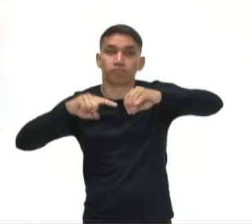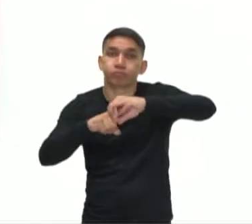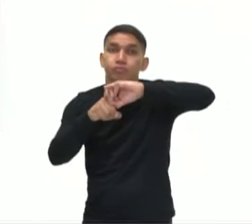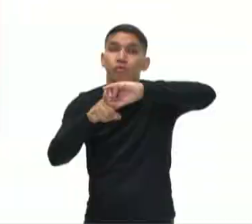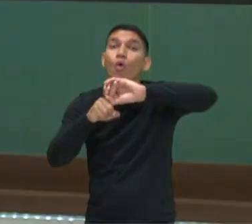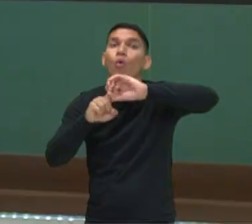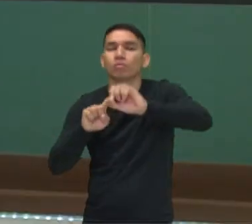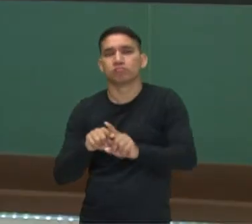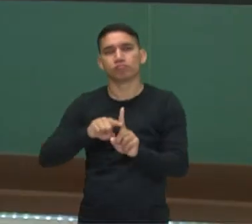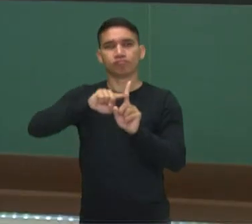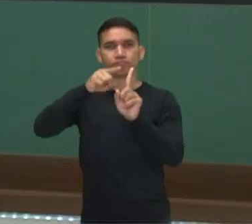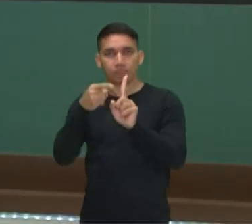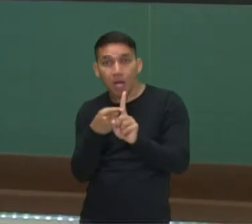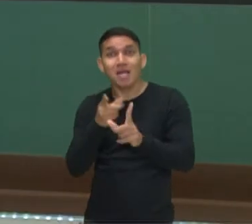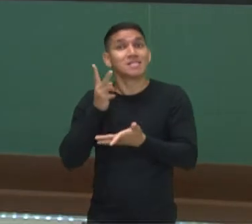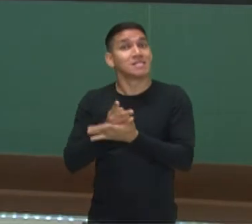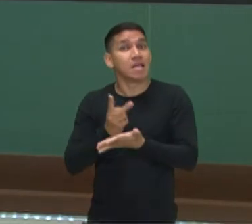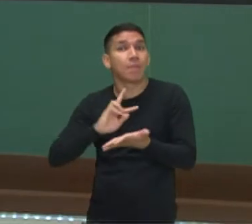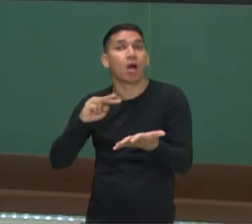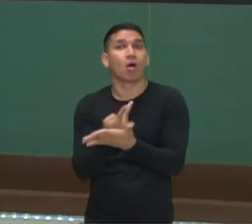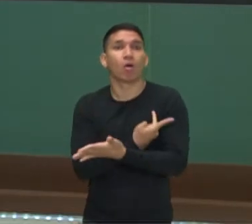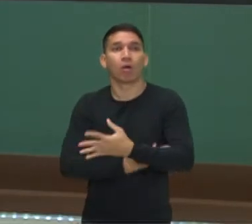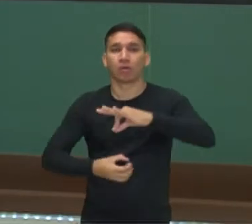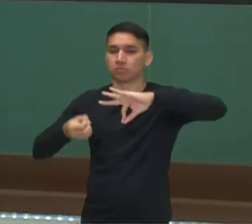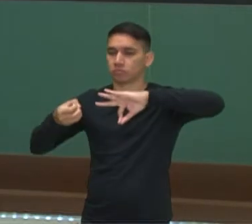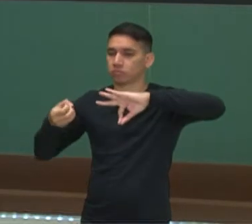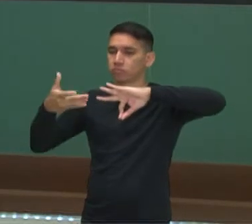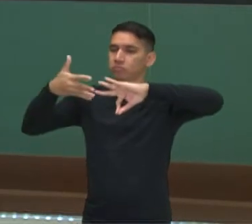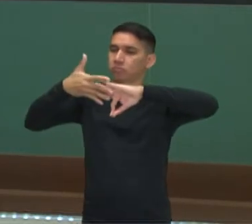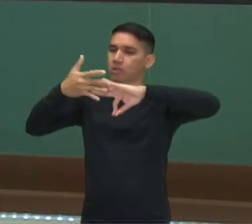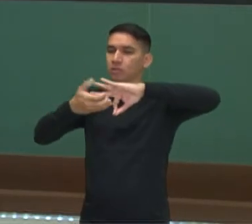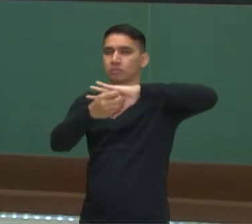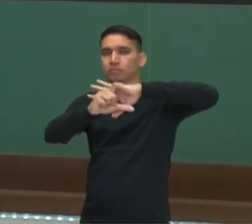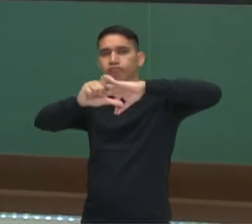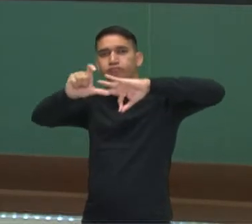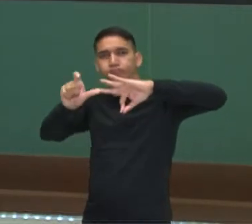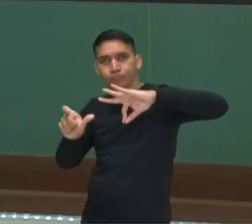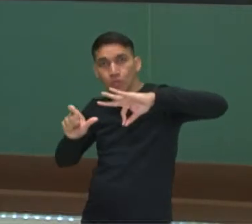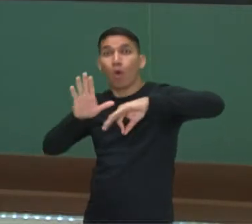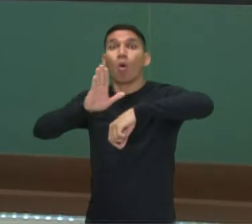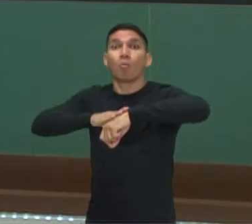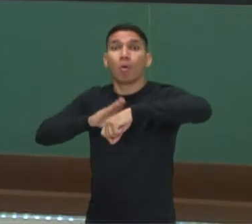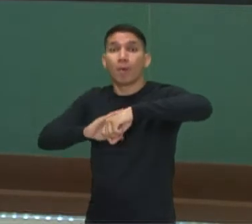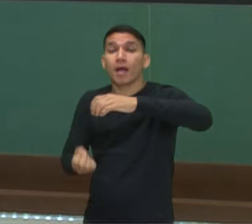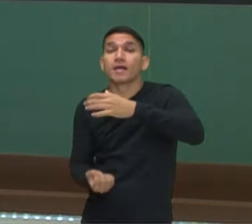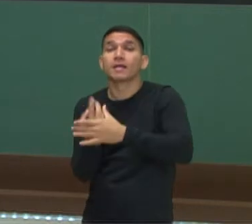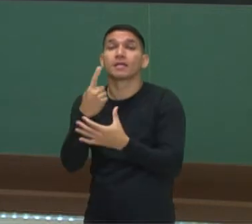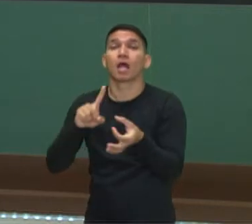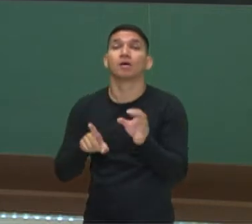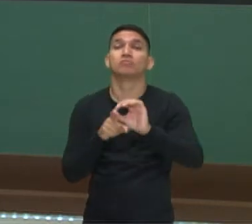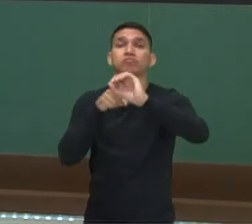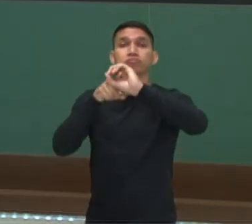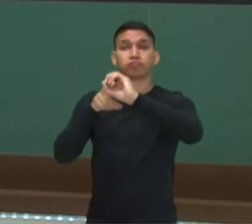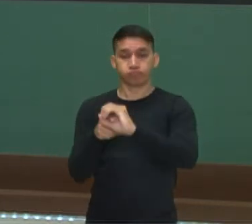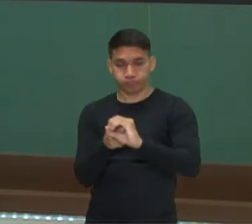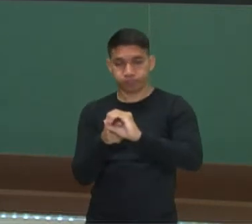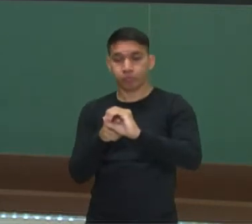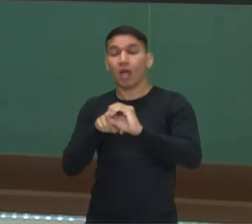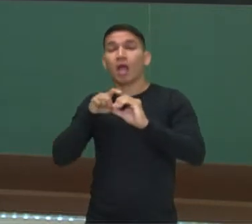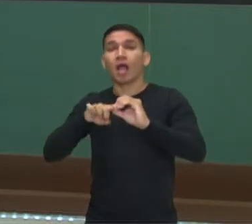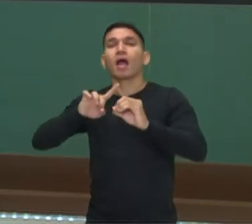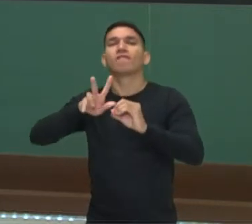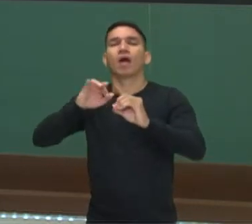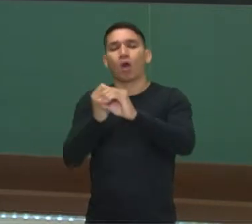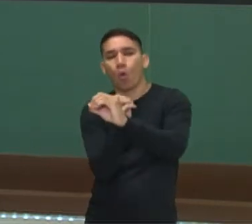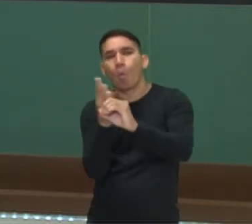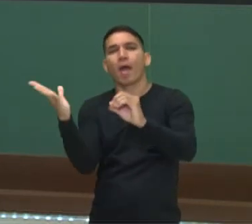ocorre sempre na tuba uterina e, a partir do momento que o zigoto é formado, várias divisões celulares